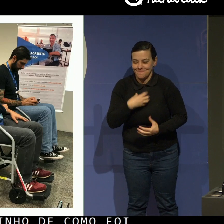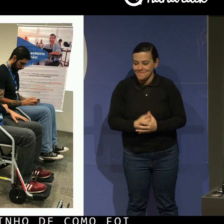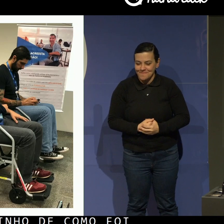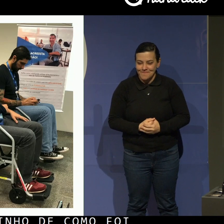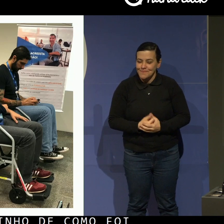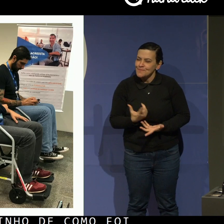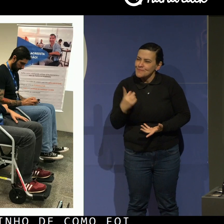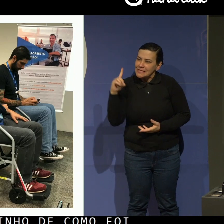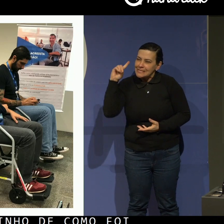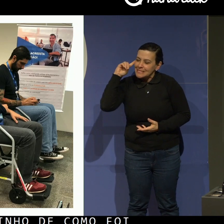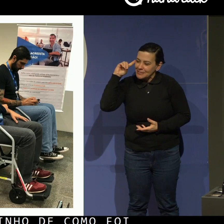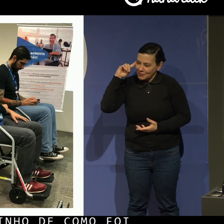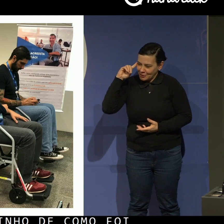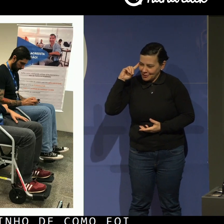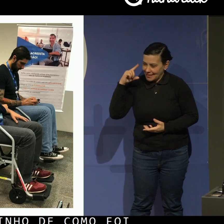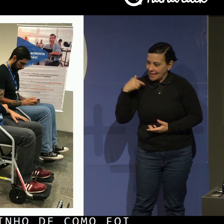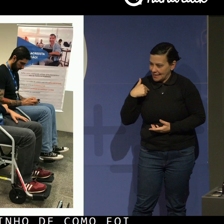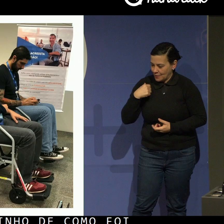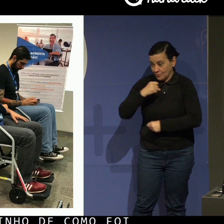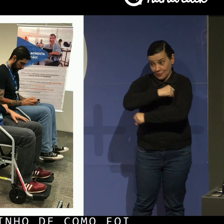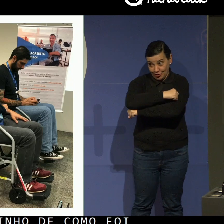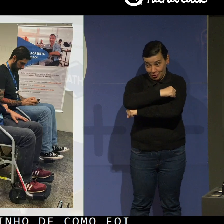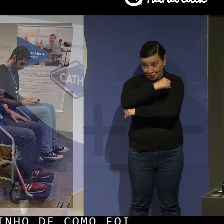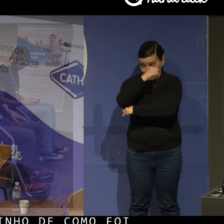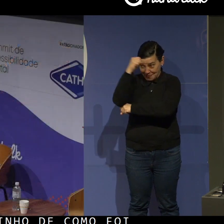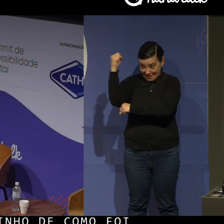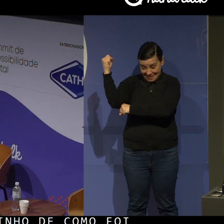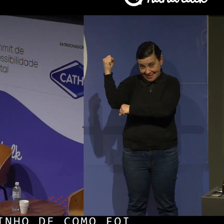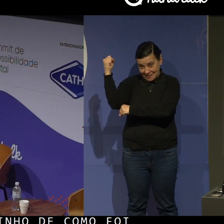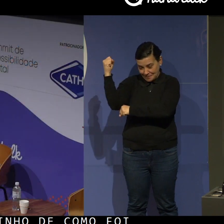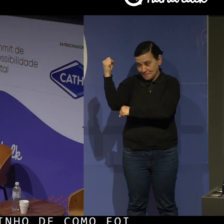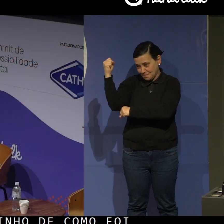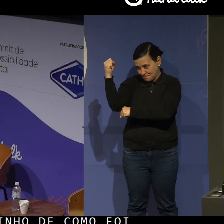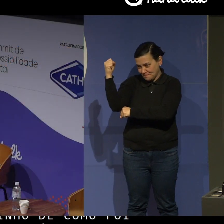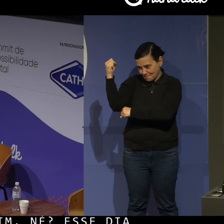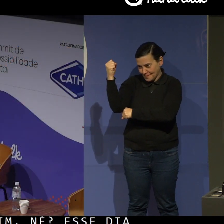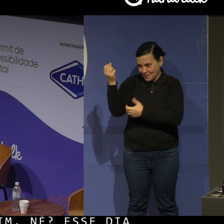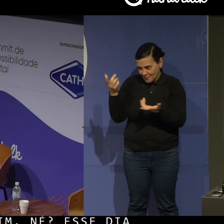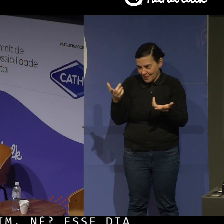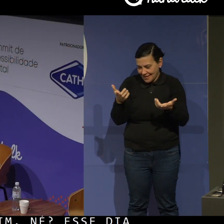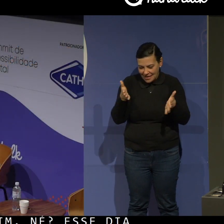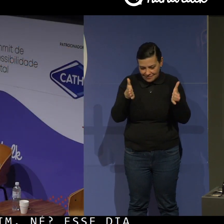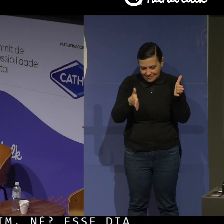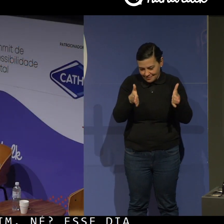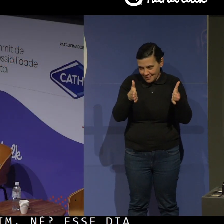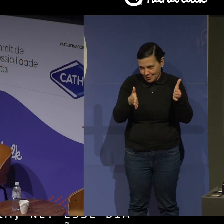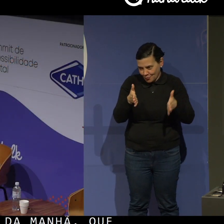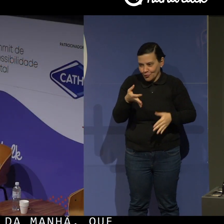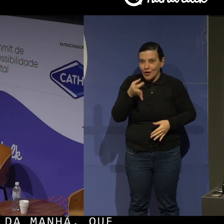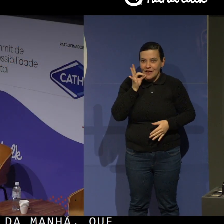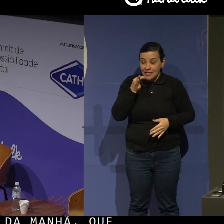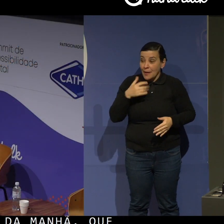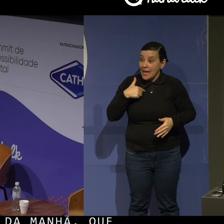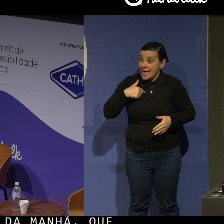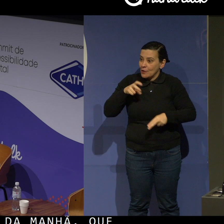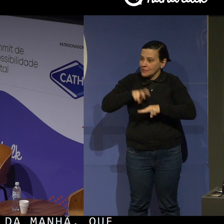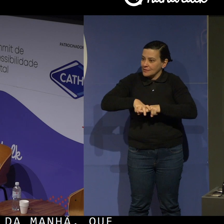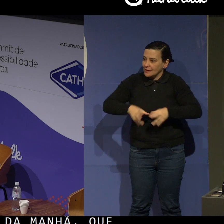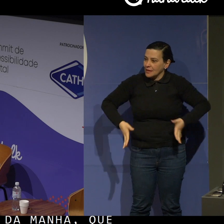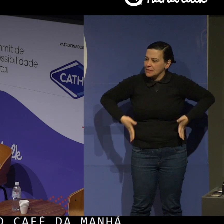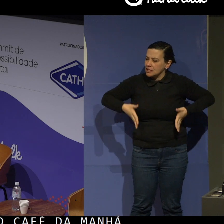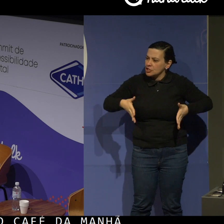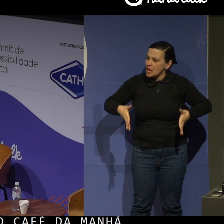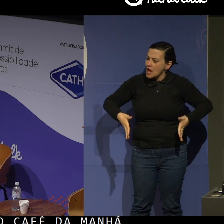Esse dia eu passei parte da manhã, né? Que foi a duração do café da manhã na cadeira de roda. E eu